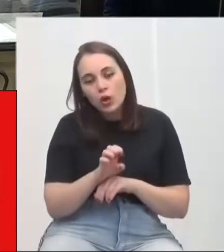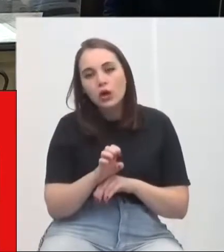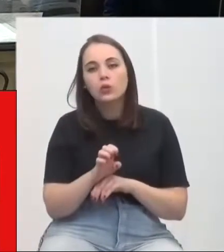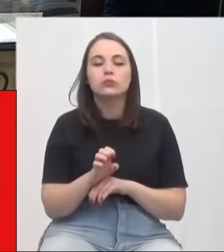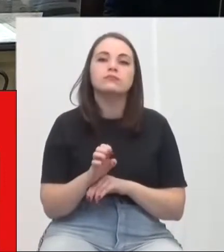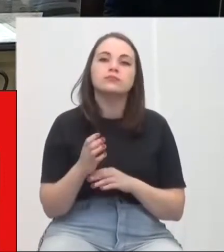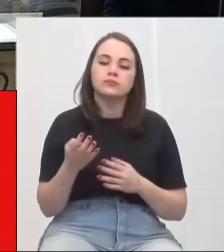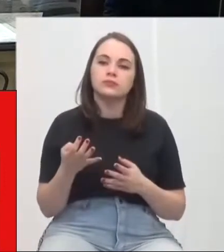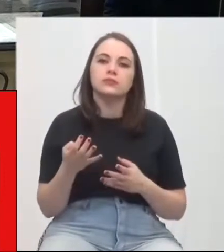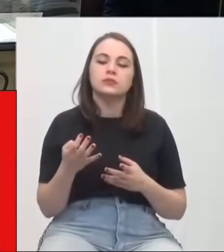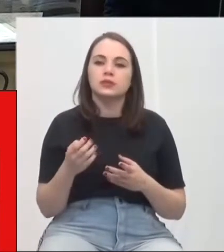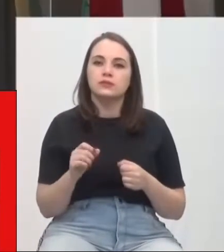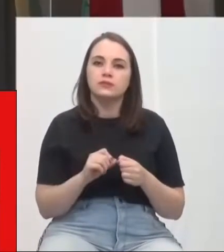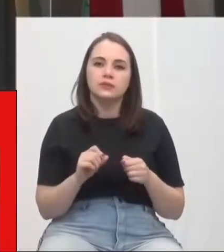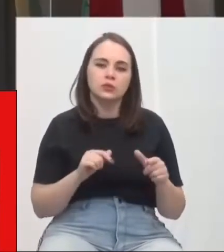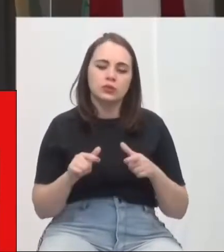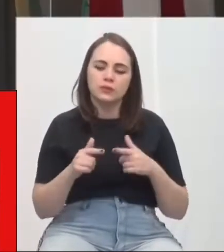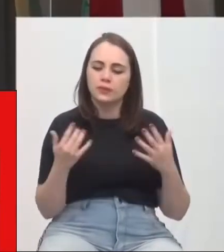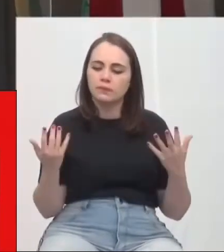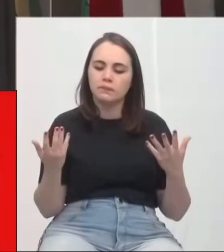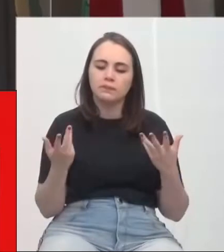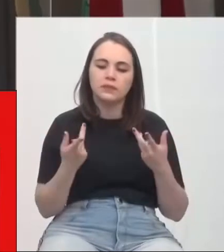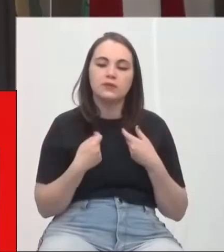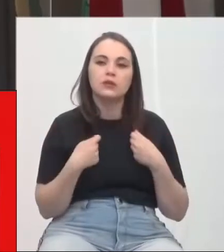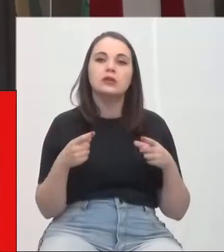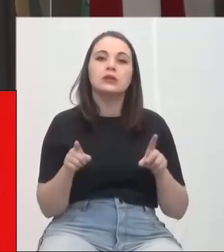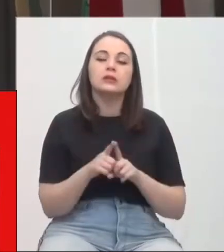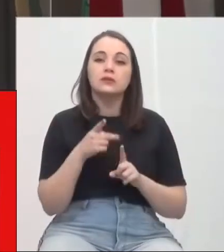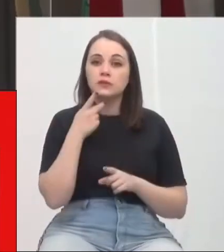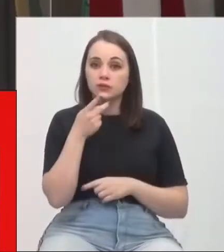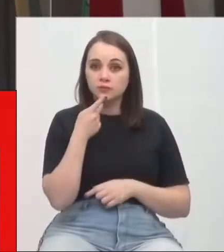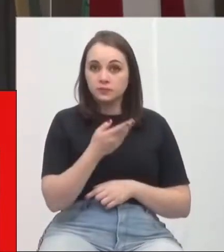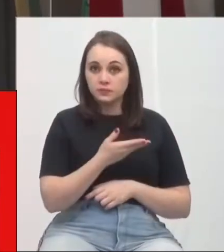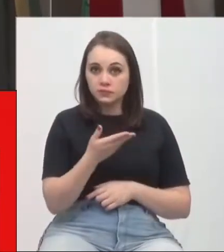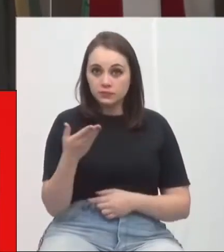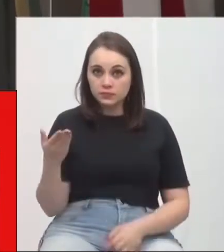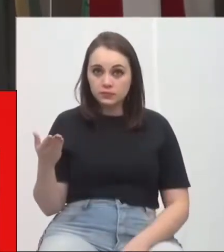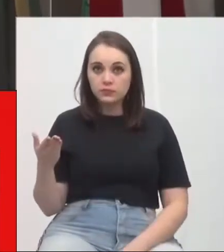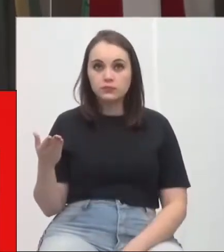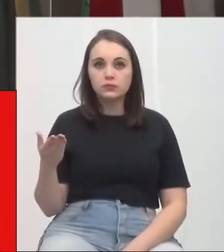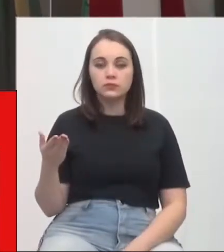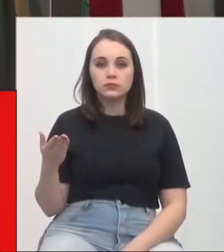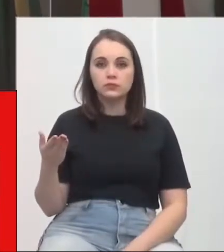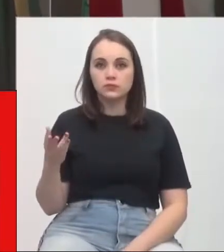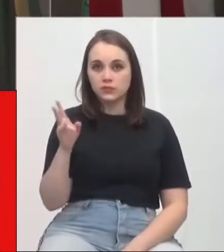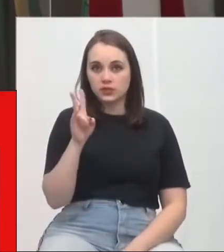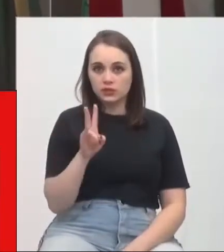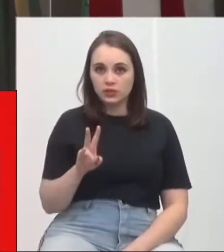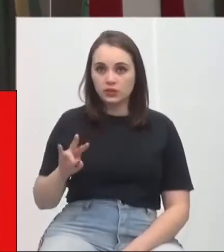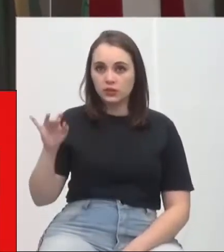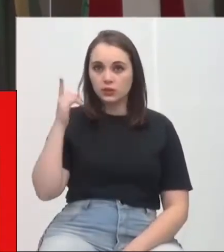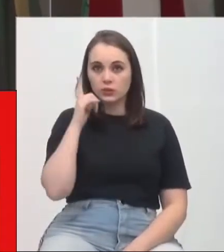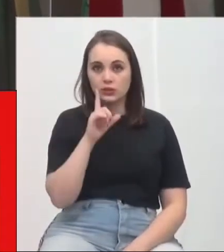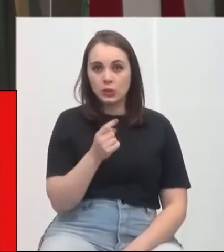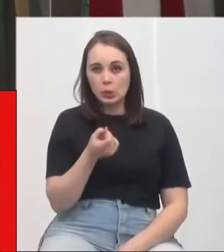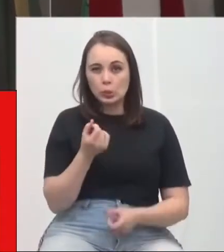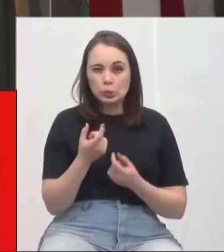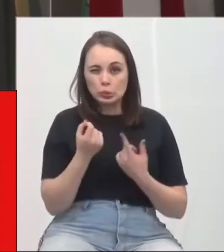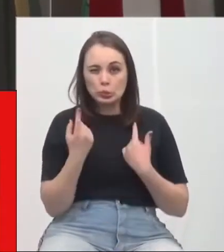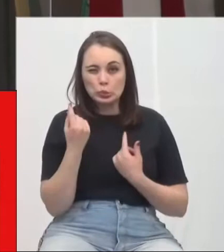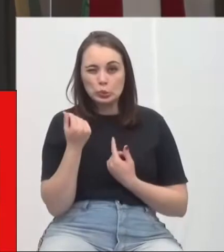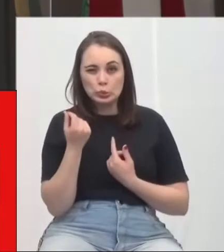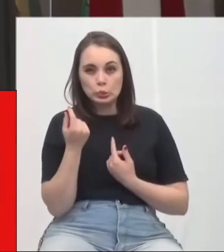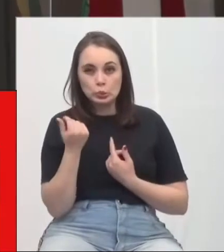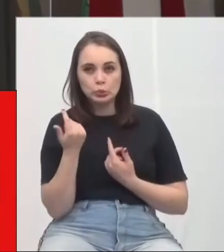fazendo um trabalho de excelência. E também dizer aos senhores que vai trazer alguns milhões, o nosso presidente